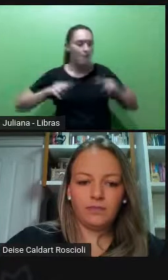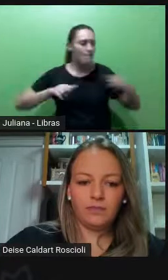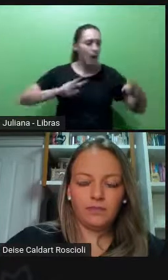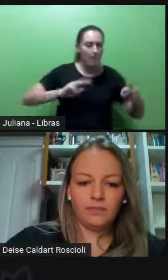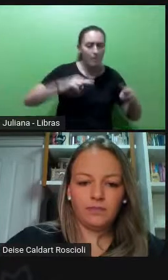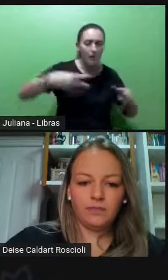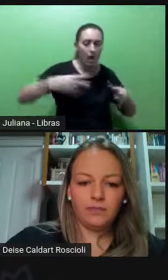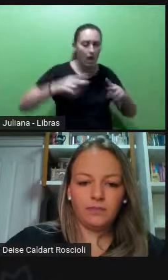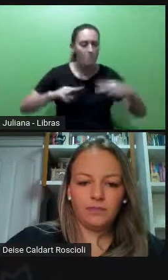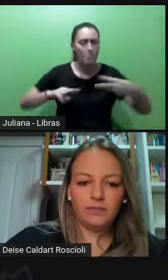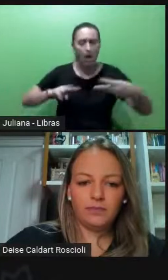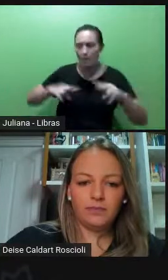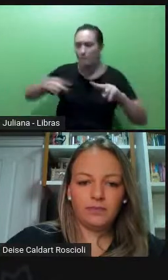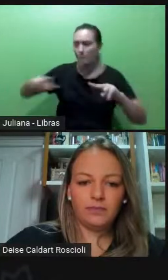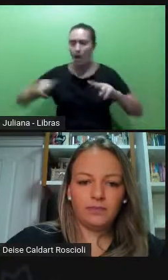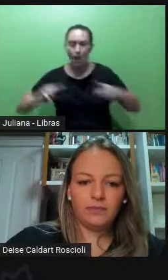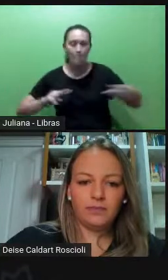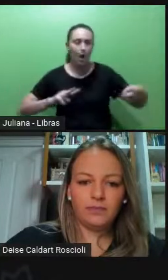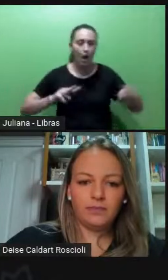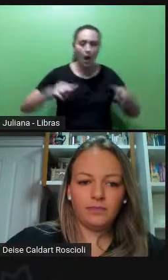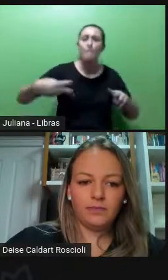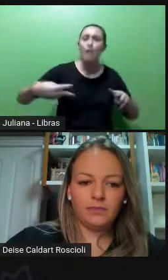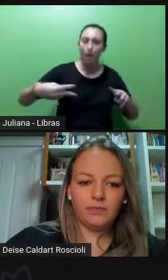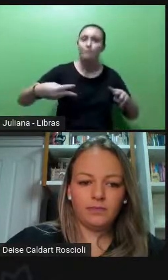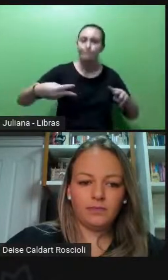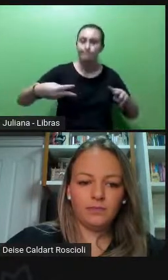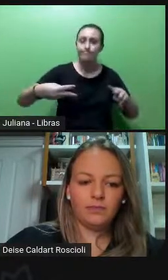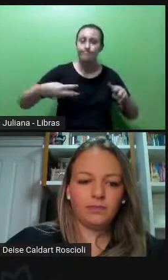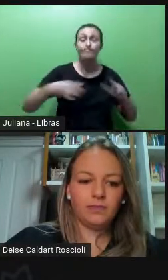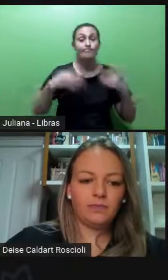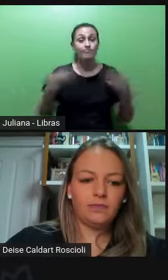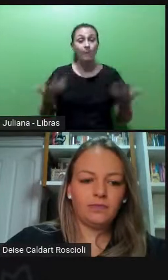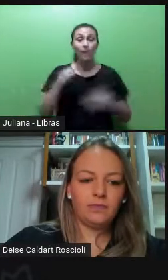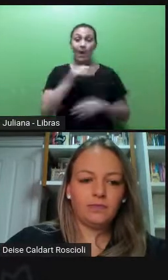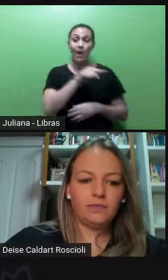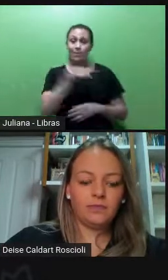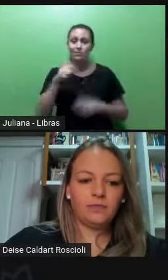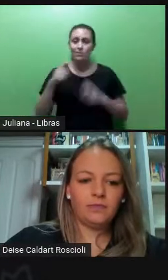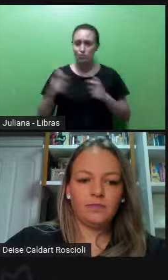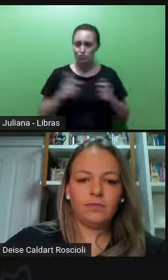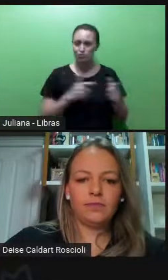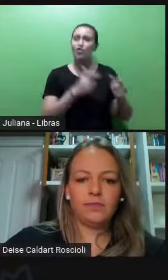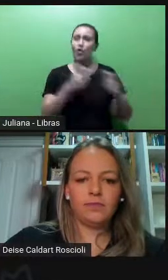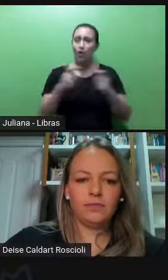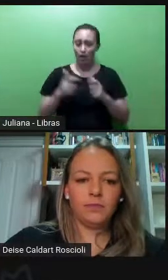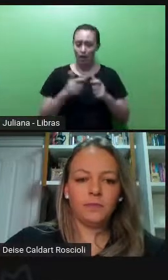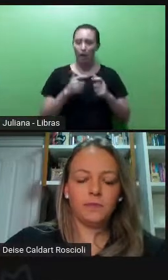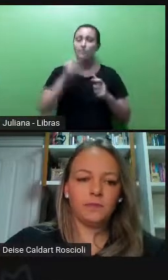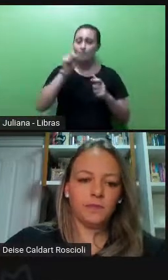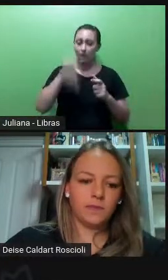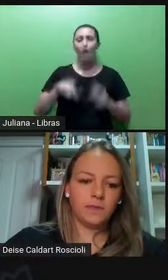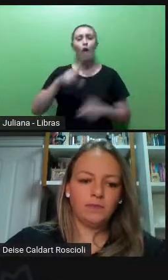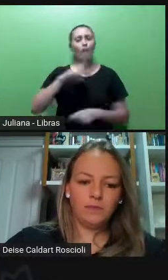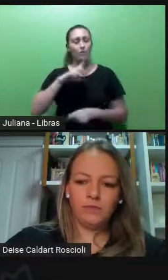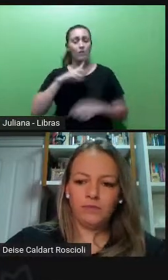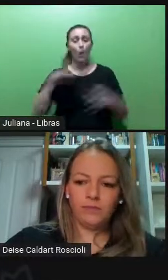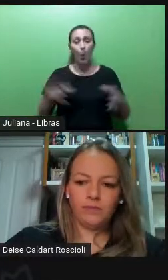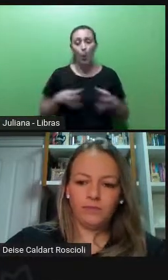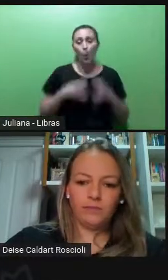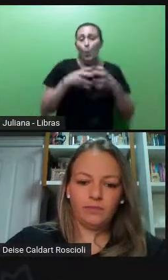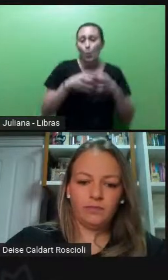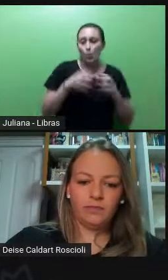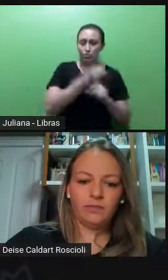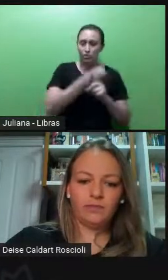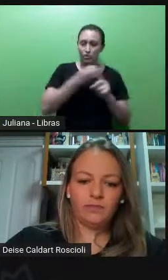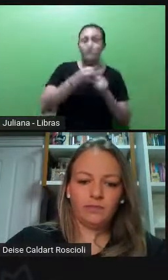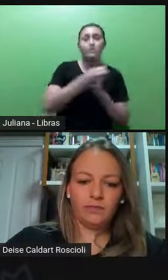encontramos em outros espaços. Então, nesses locais, nós vamos ter grupos sociais hegemônicos e vamos